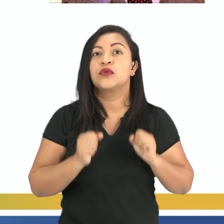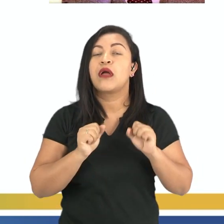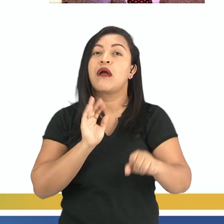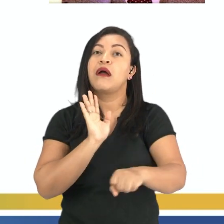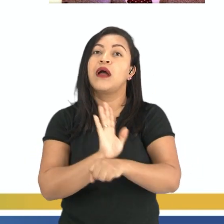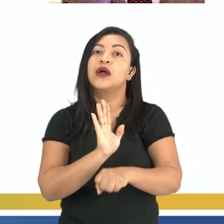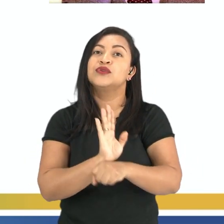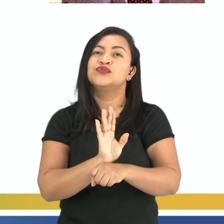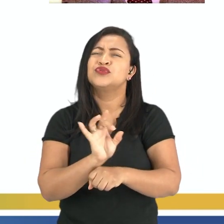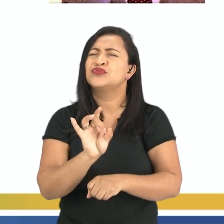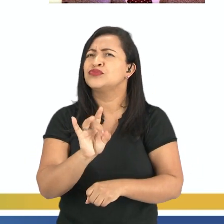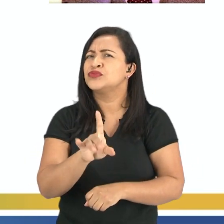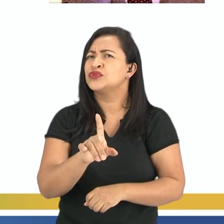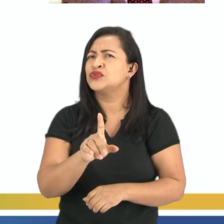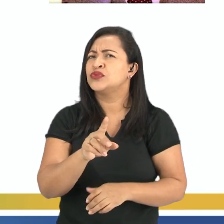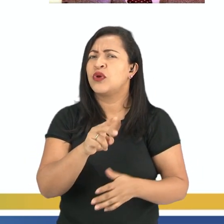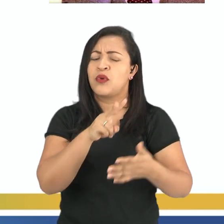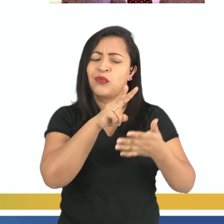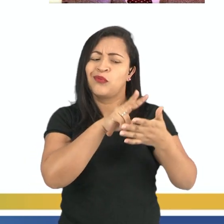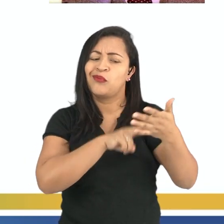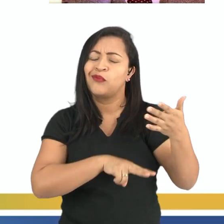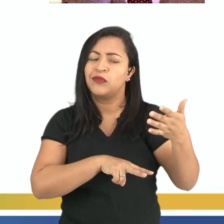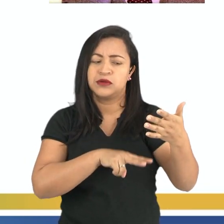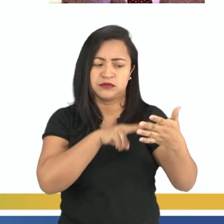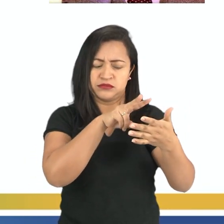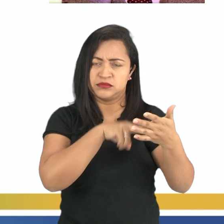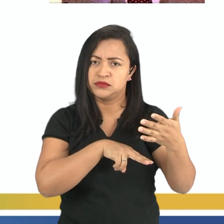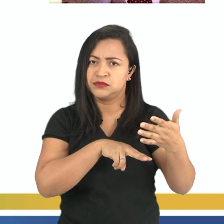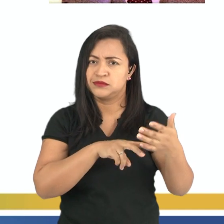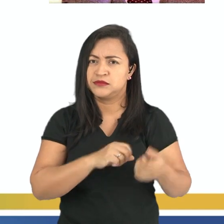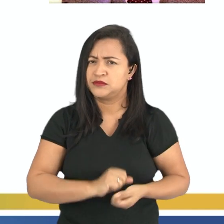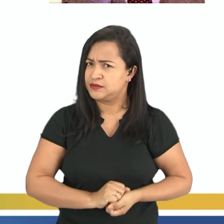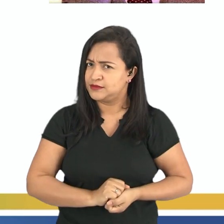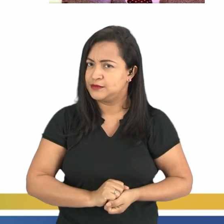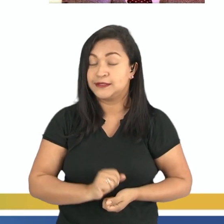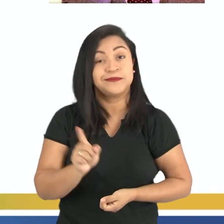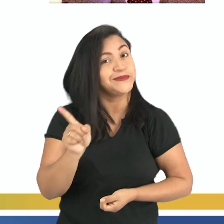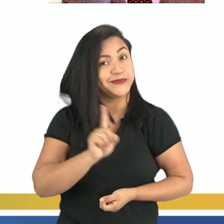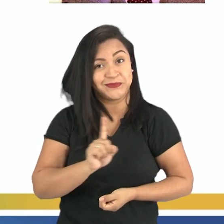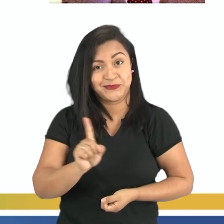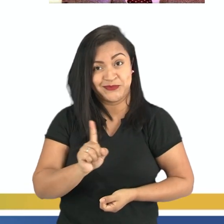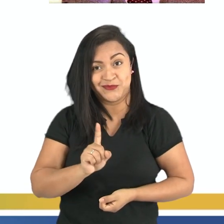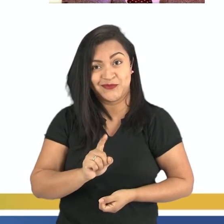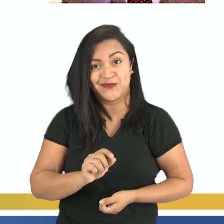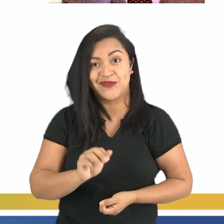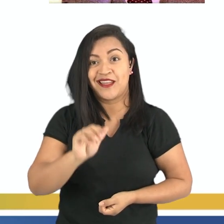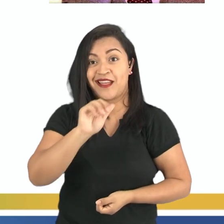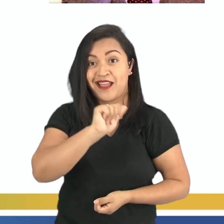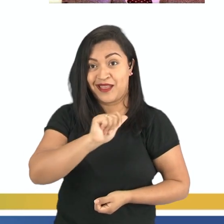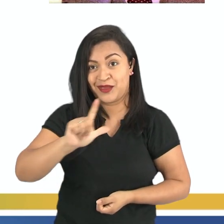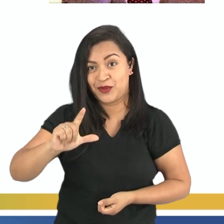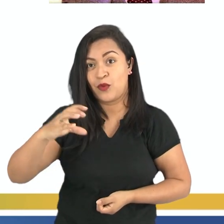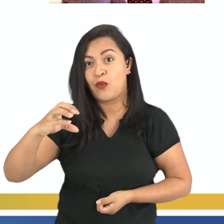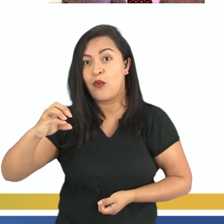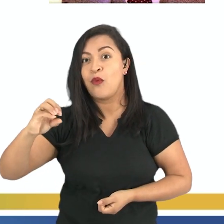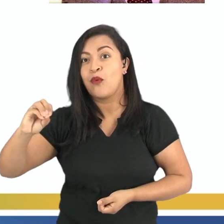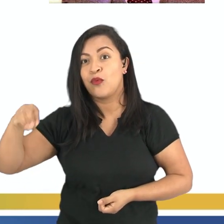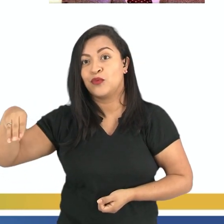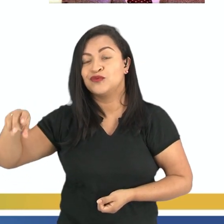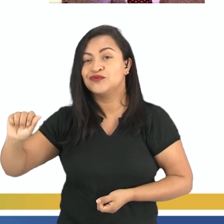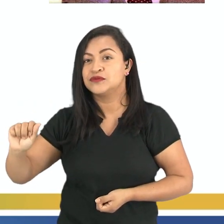apenas uma leitura, apenas uma interpretação. Não, pessoal. Al com gel, se você pronunciar